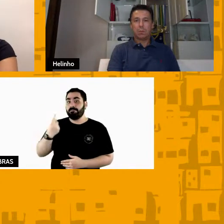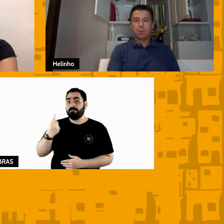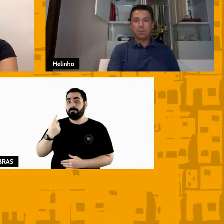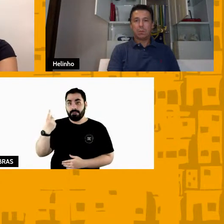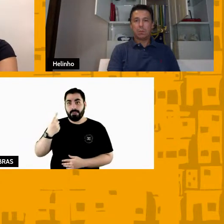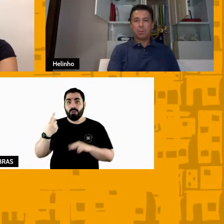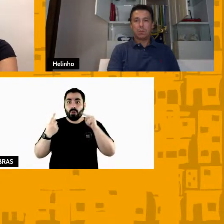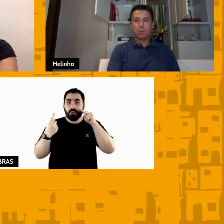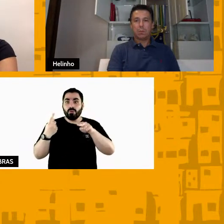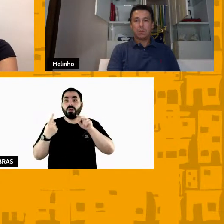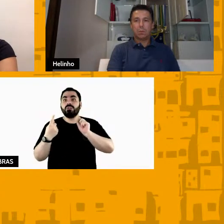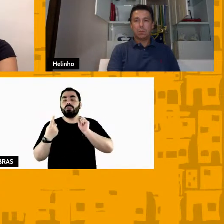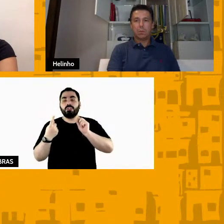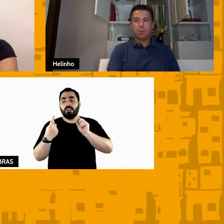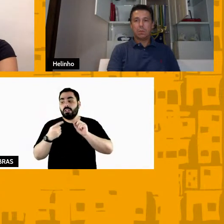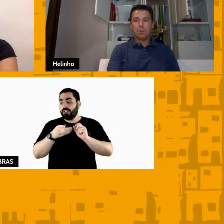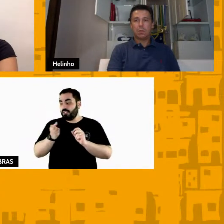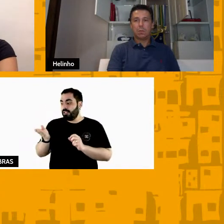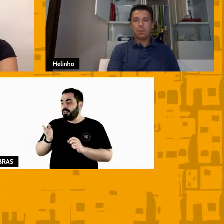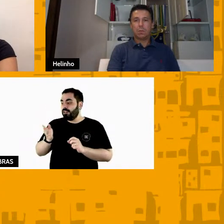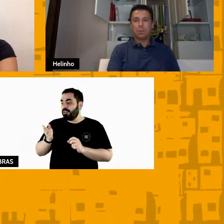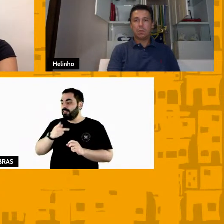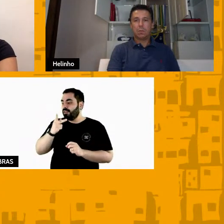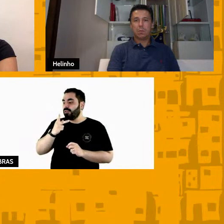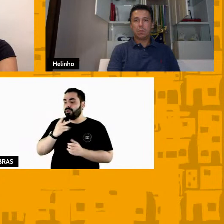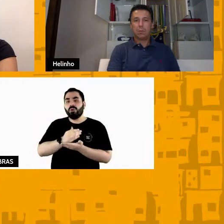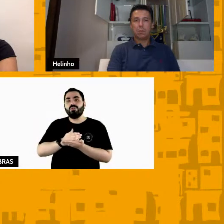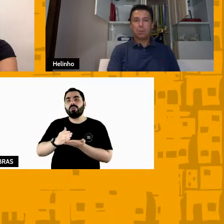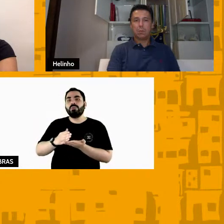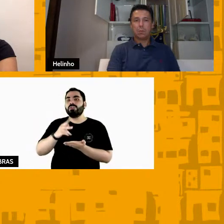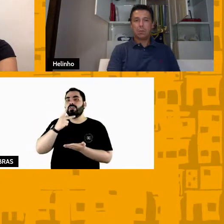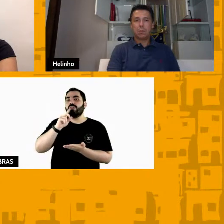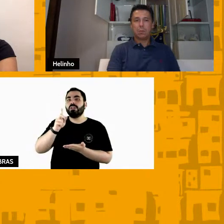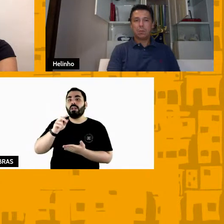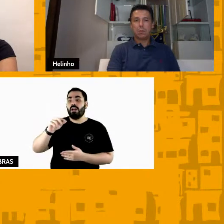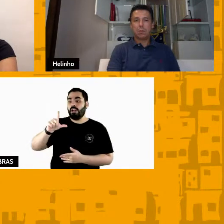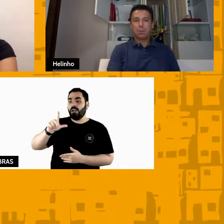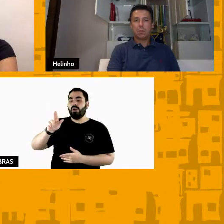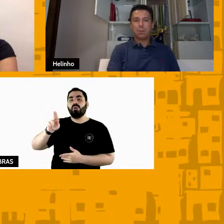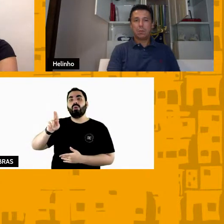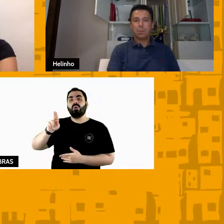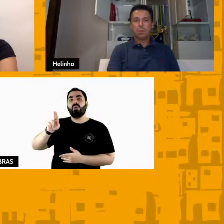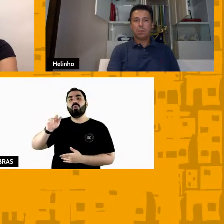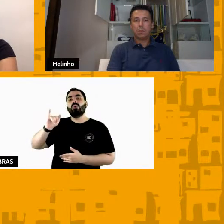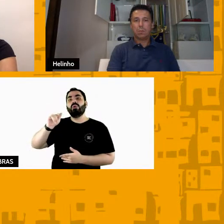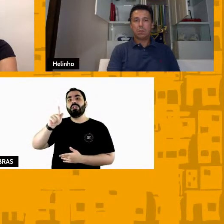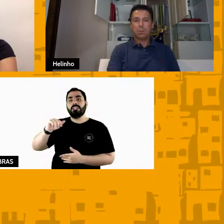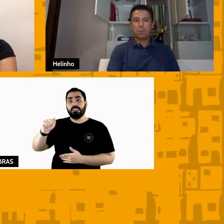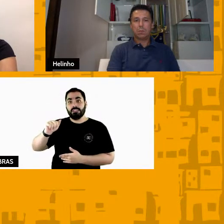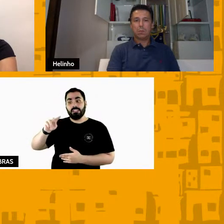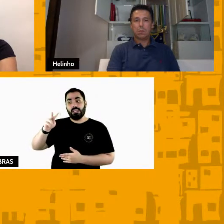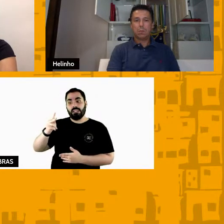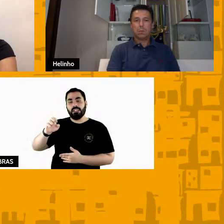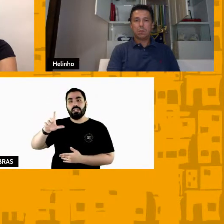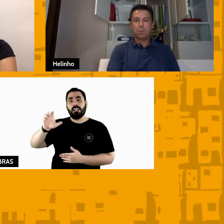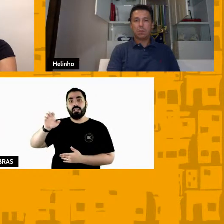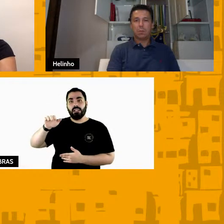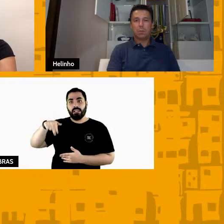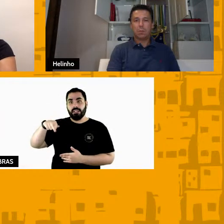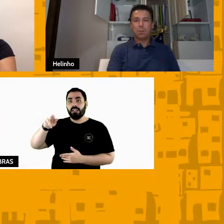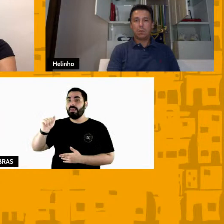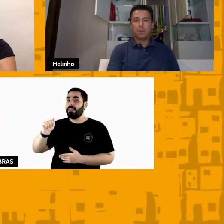né o Hélio citou ali começou falando da Luiz Helena né e eu vejo que a primeira coisa é você se capacitar